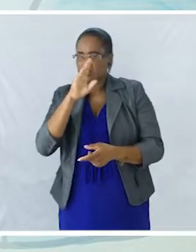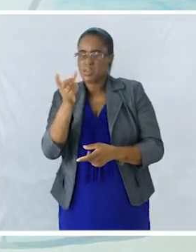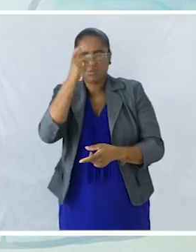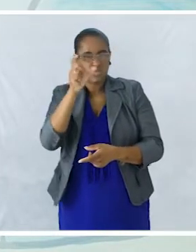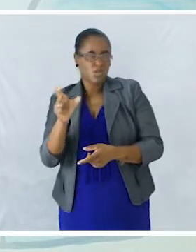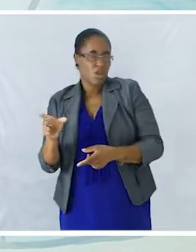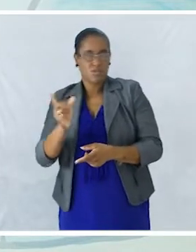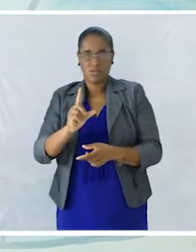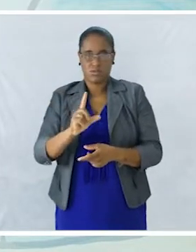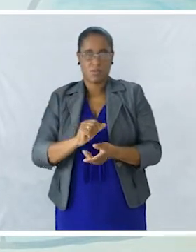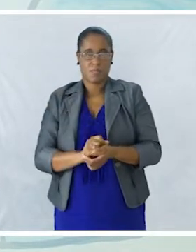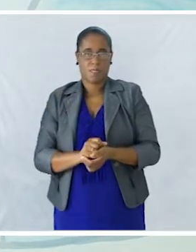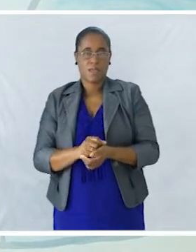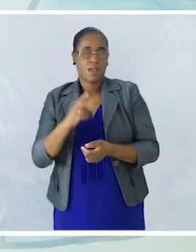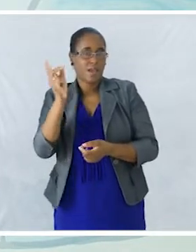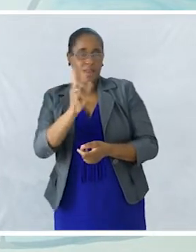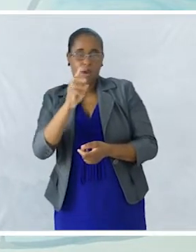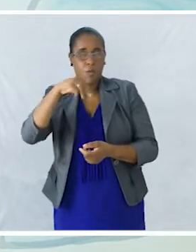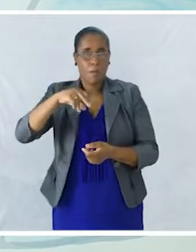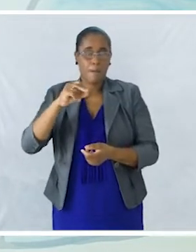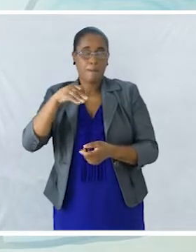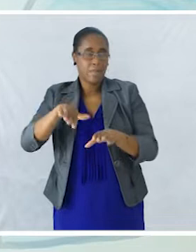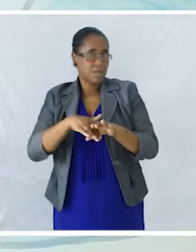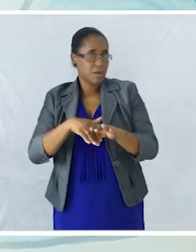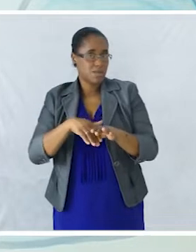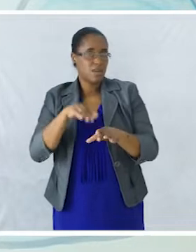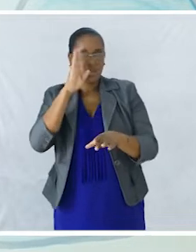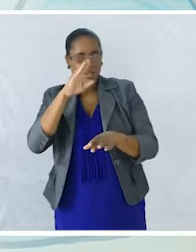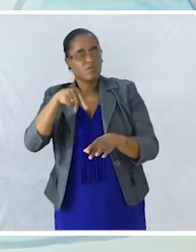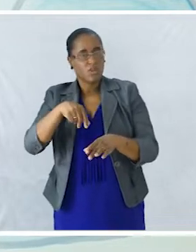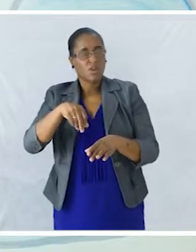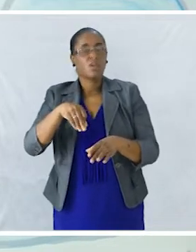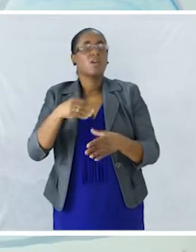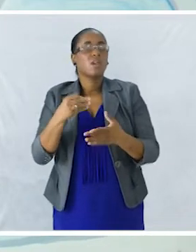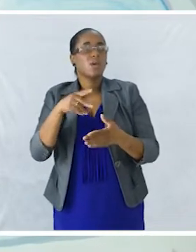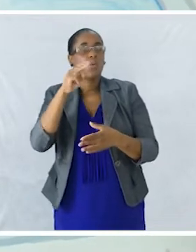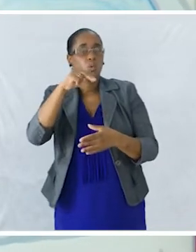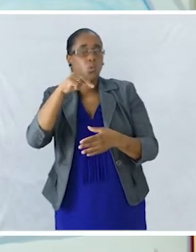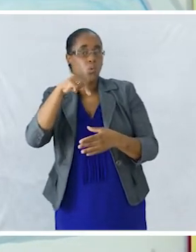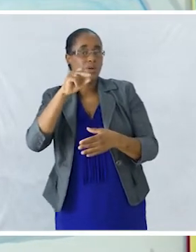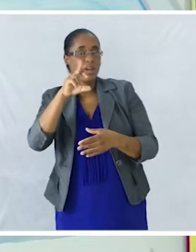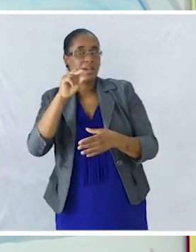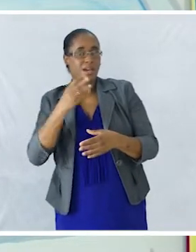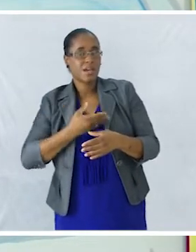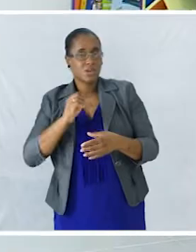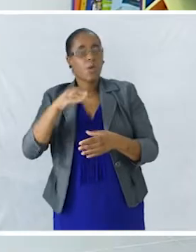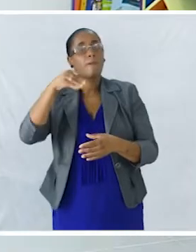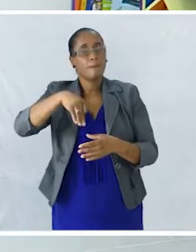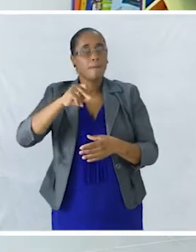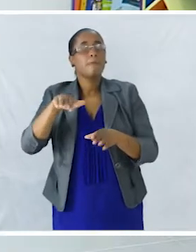narrador Não participante Mas se for É o narrador Participante Perfeito Então depois Da planificação